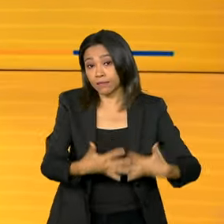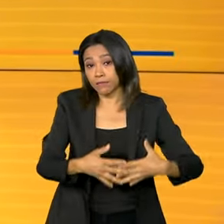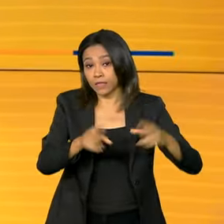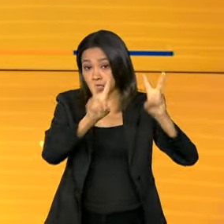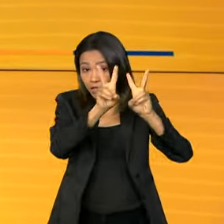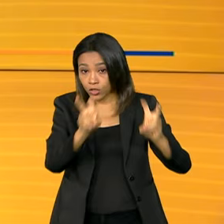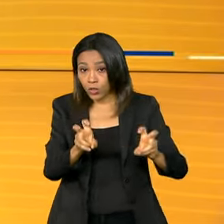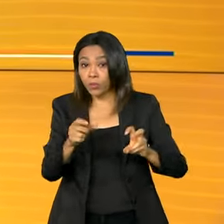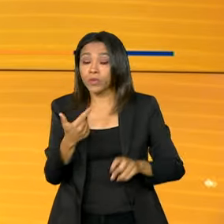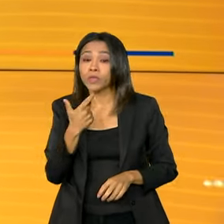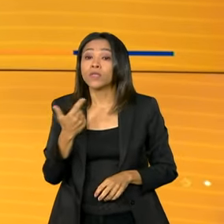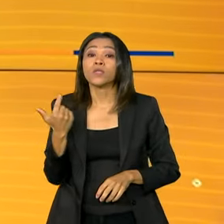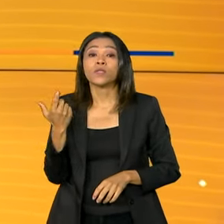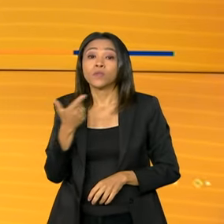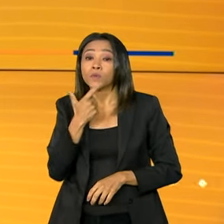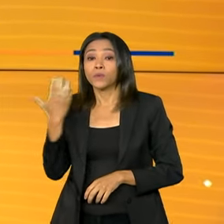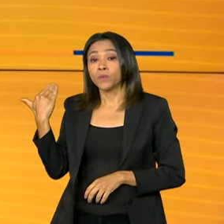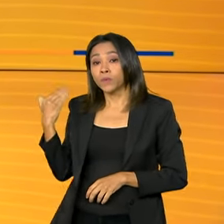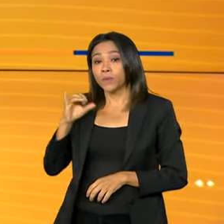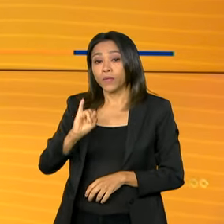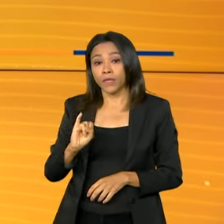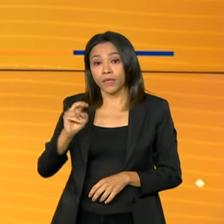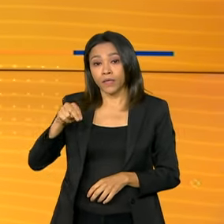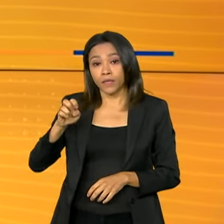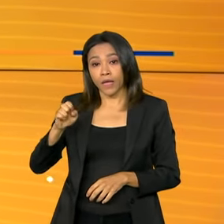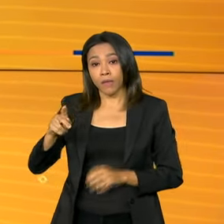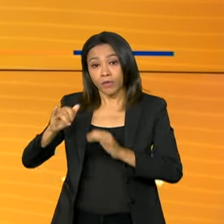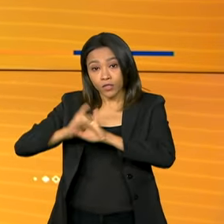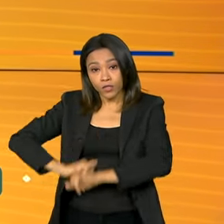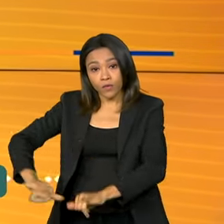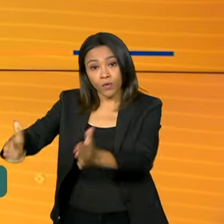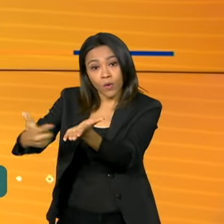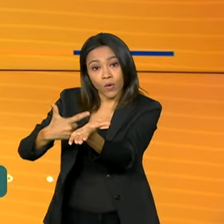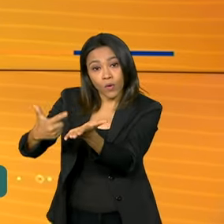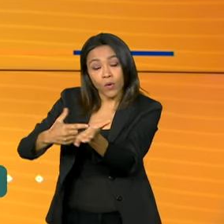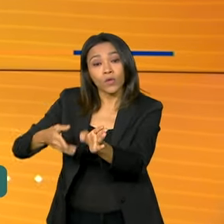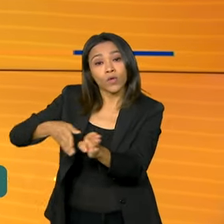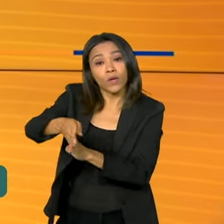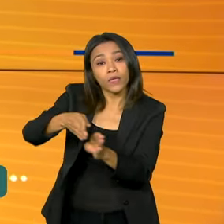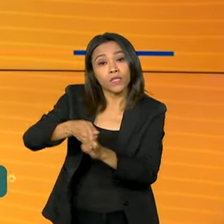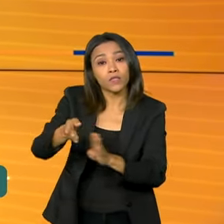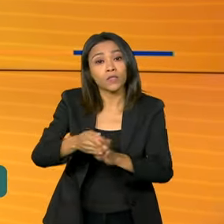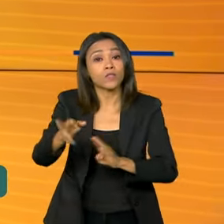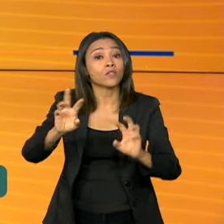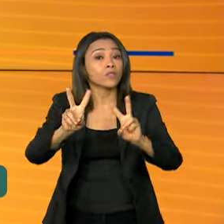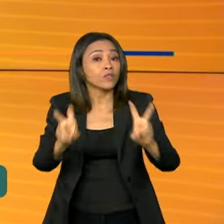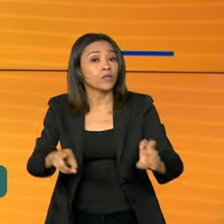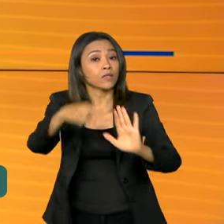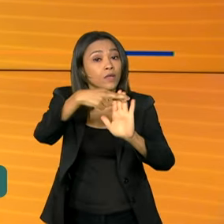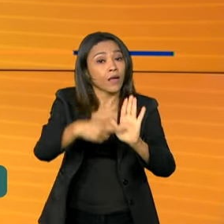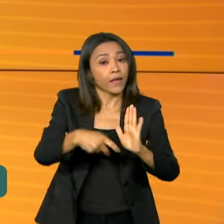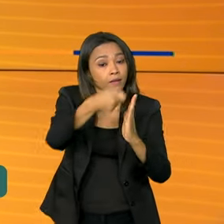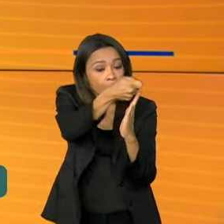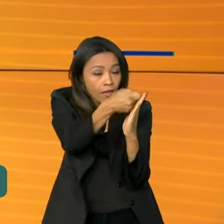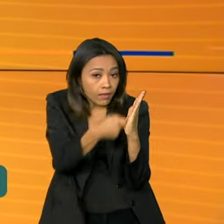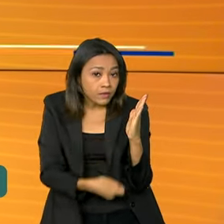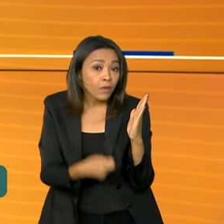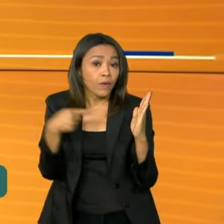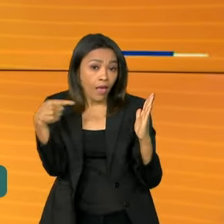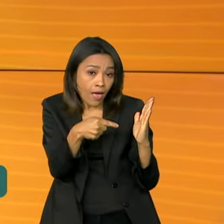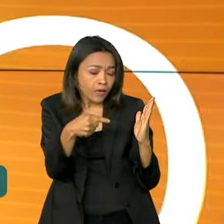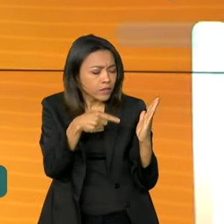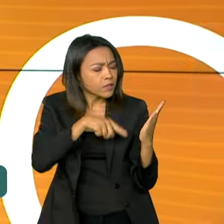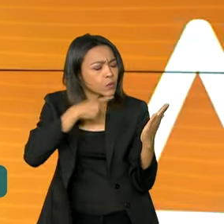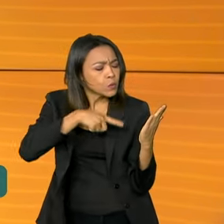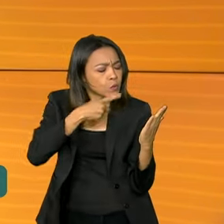o INEP divulgou uma cartilha com orientações sobre a redação do Enem deste ano. Com ela, os candidatos podem tirar dúvidas